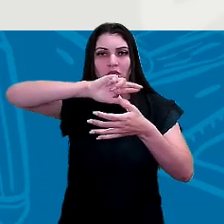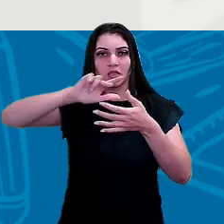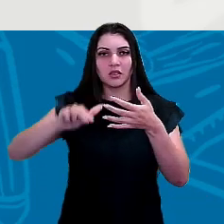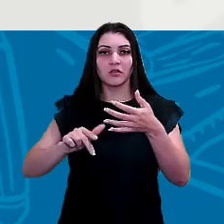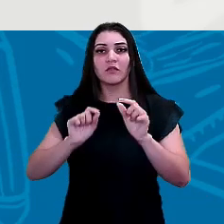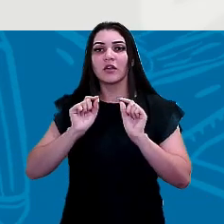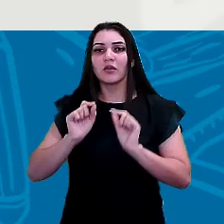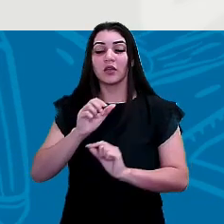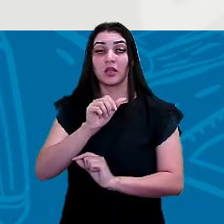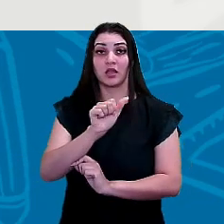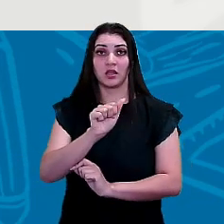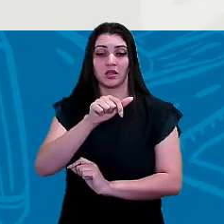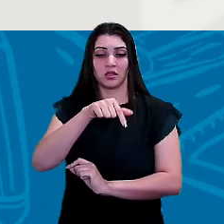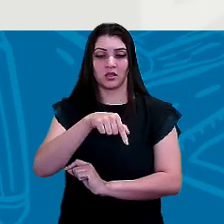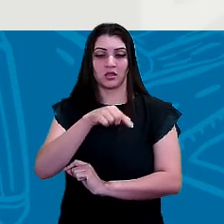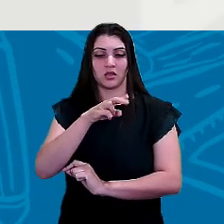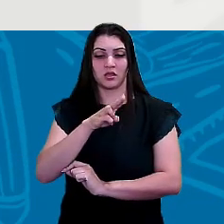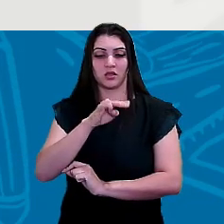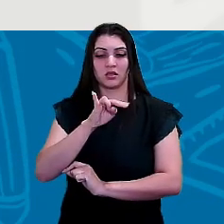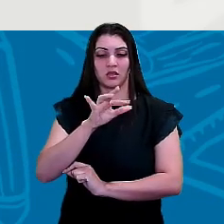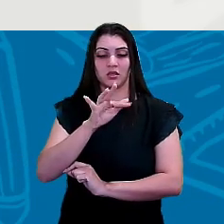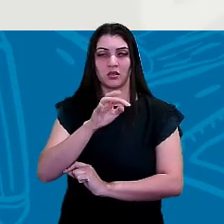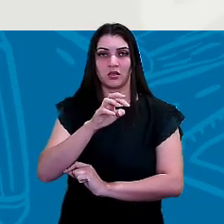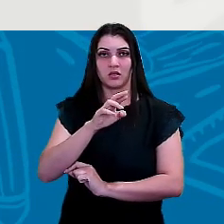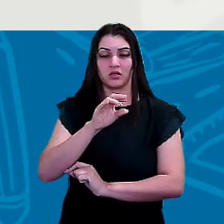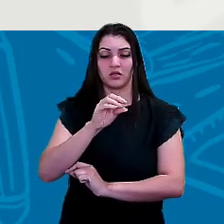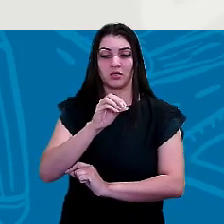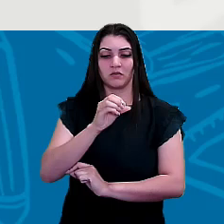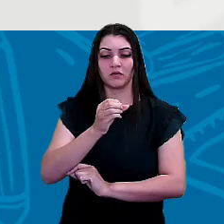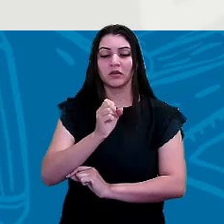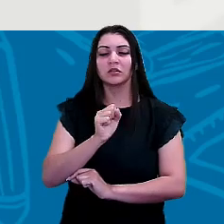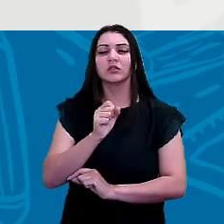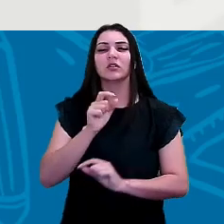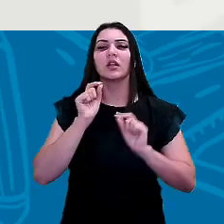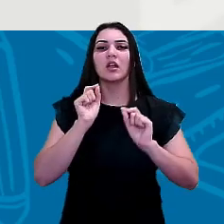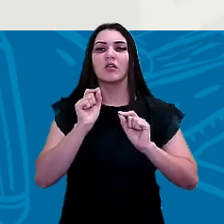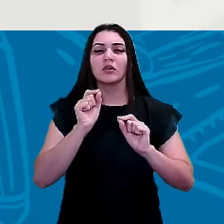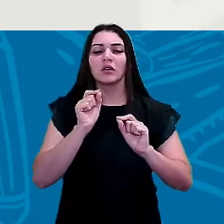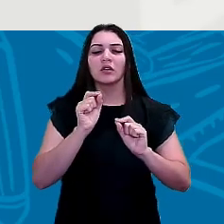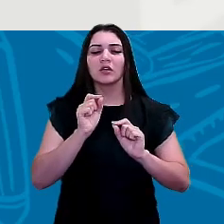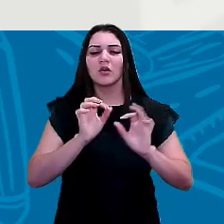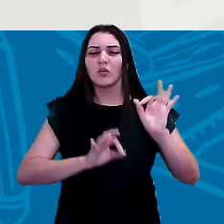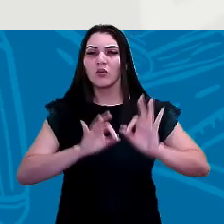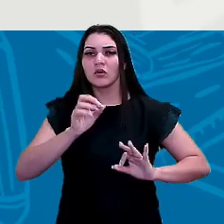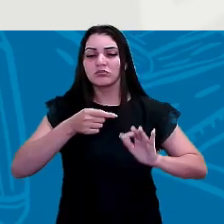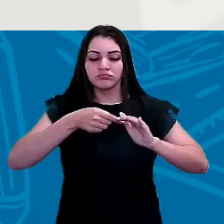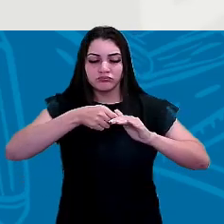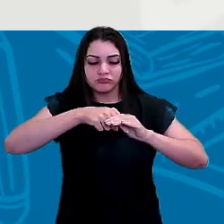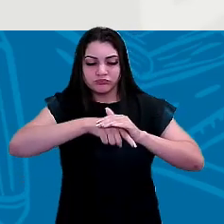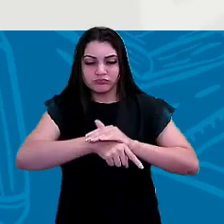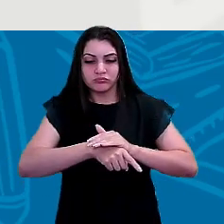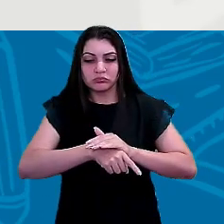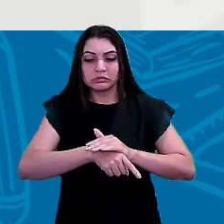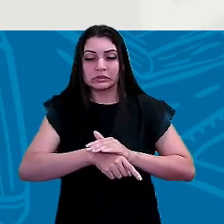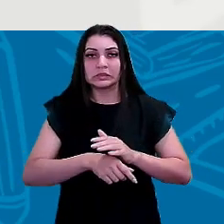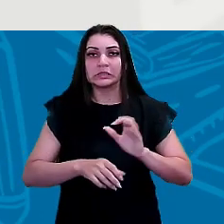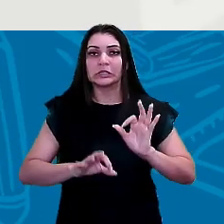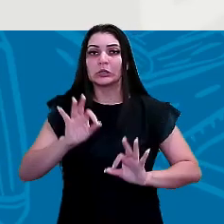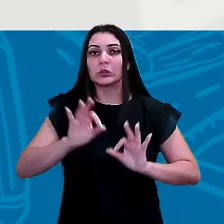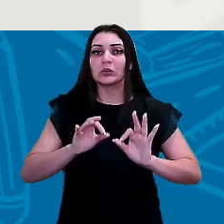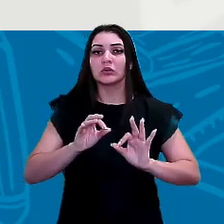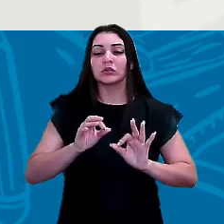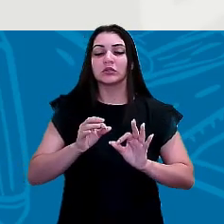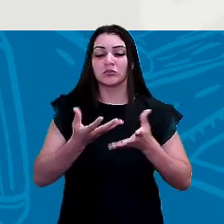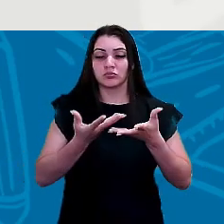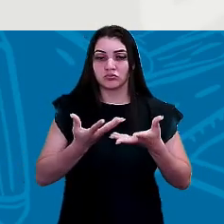né? O aquífero é uma formação geológica subterrânea que funciona como um reservatório de água. As águas